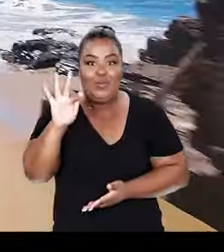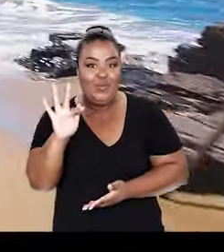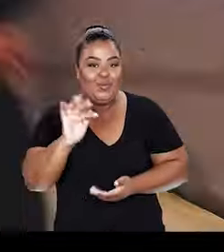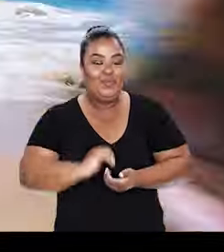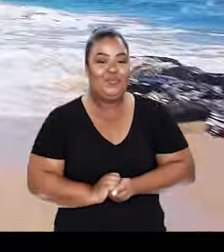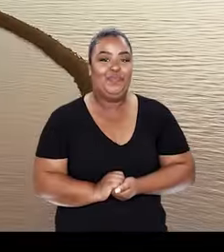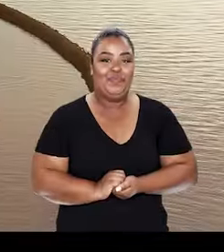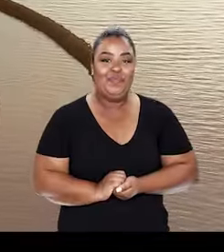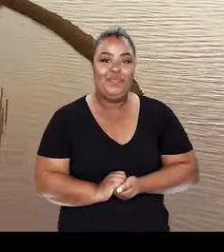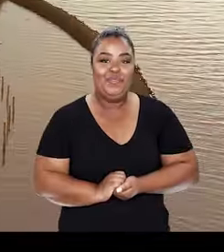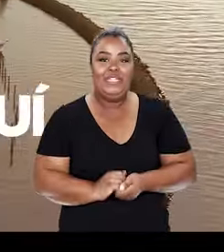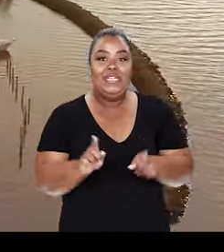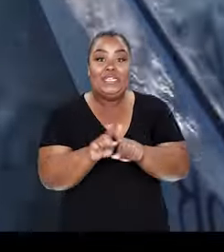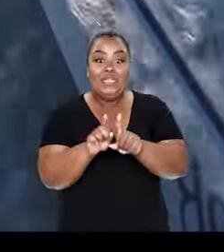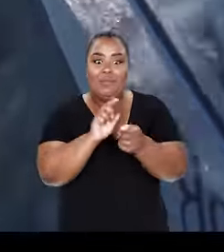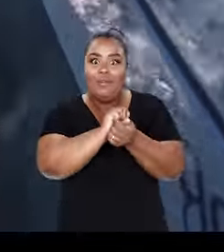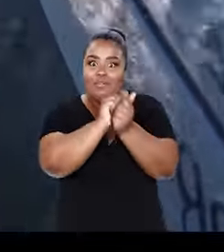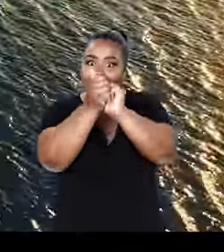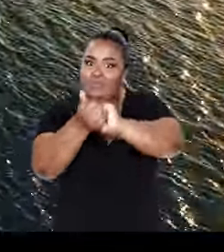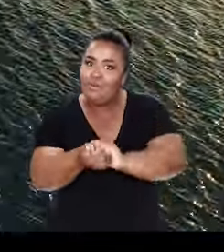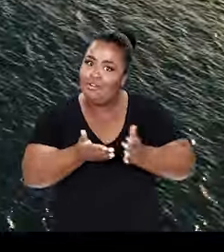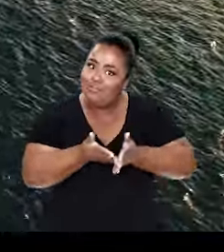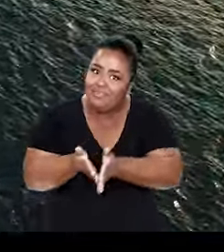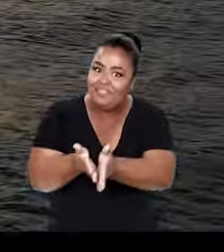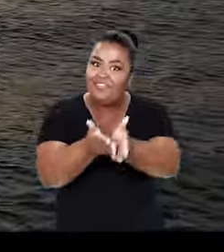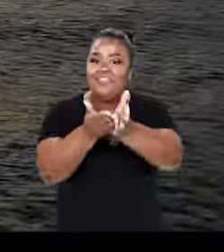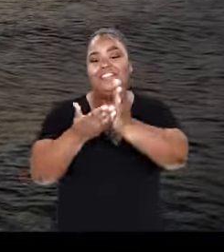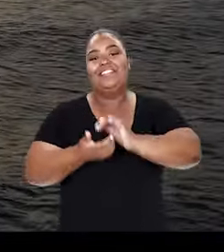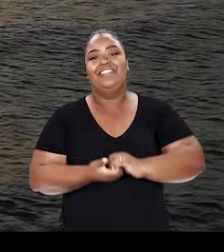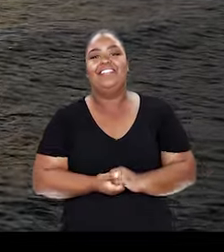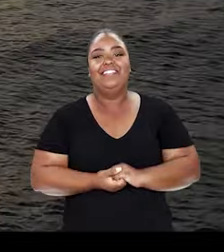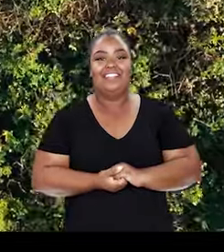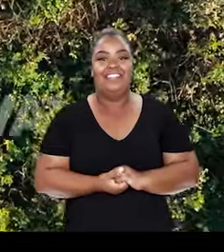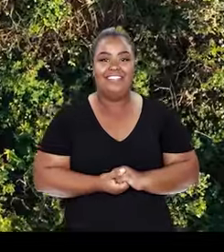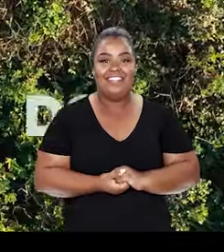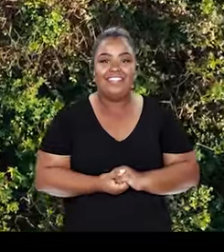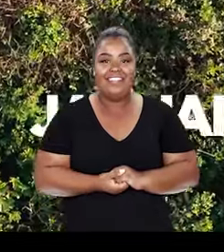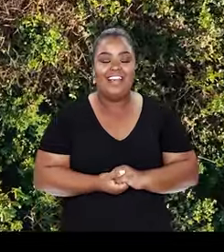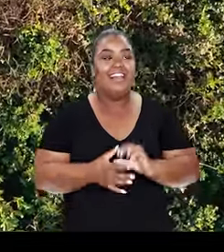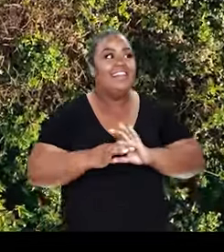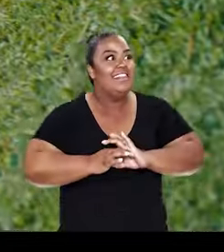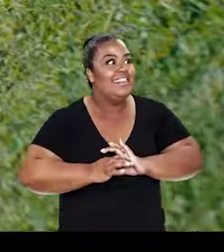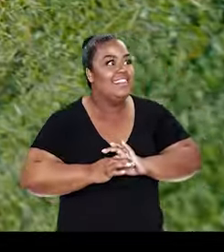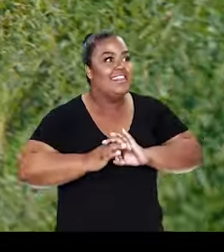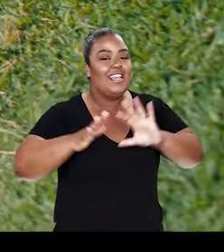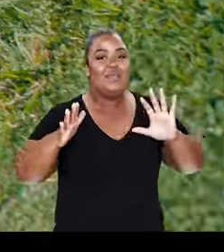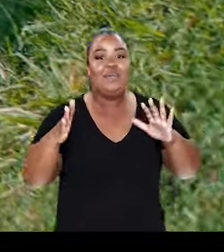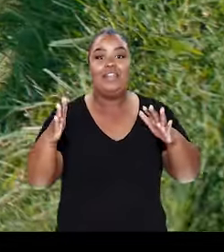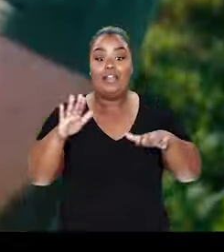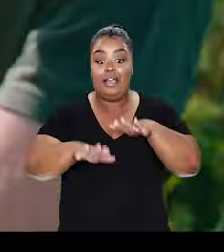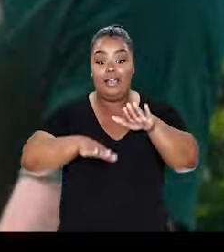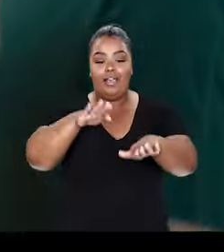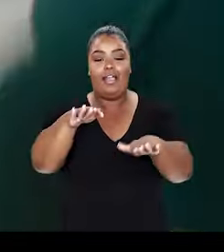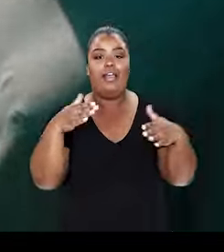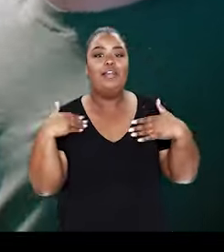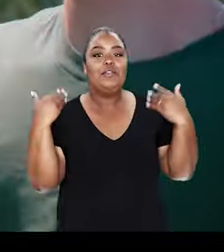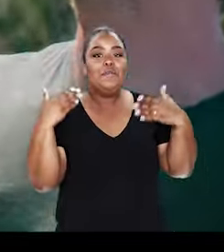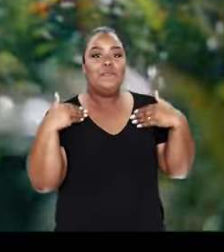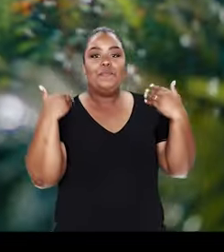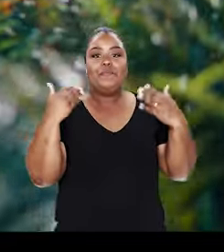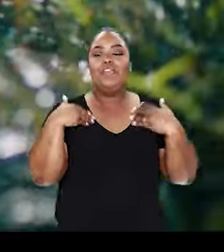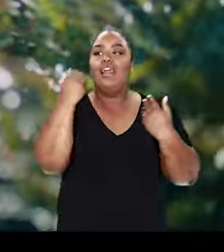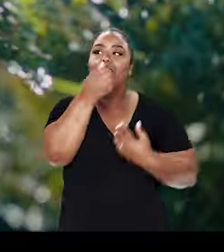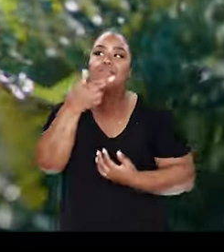E dos esportes náuticos. Da liberdade das caminhadas ao ar livre.